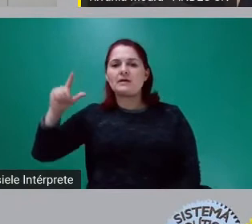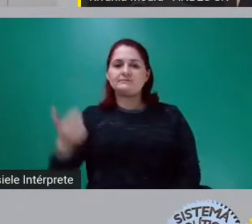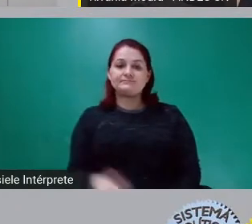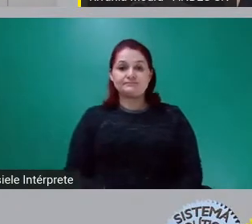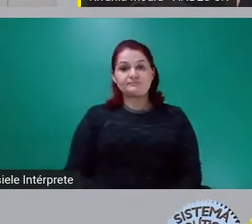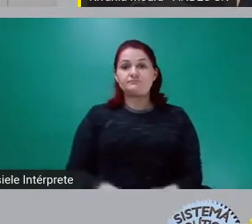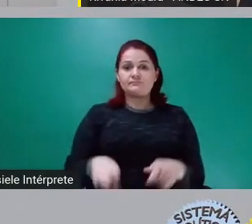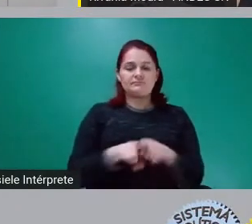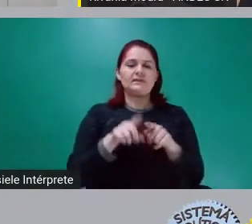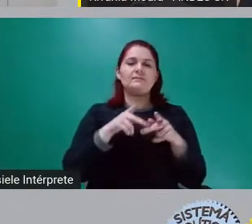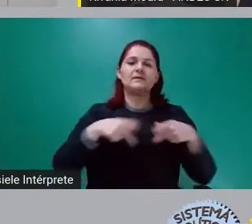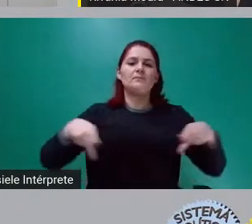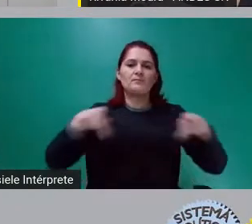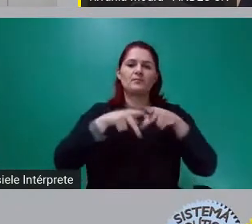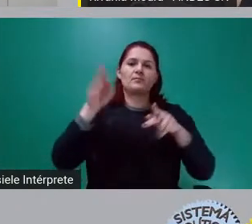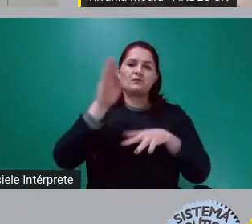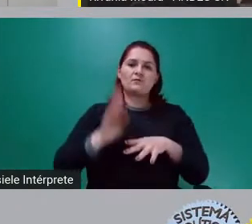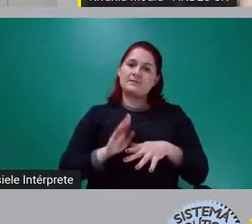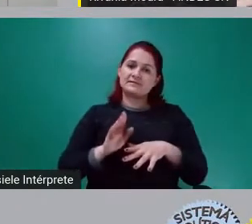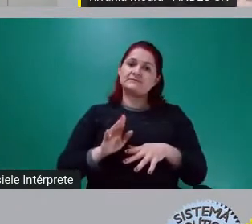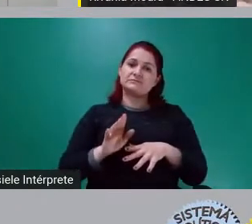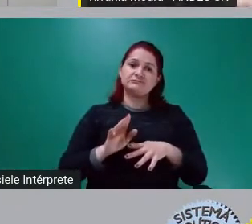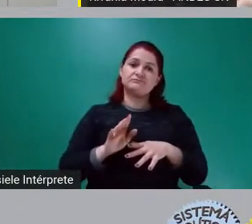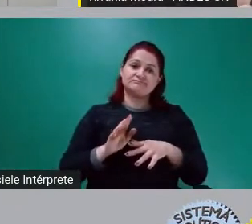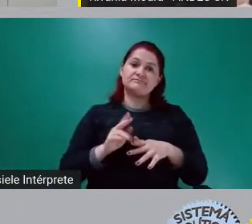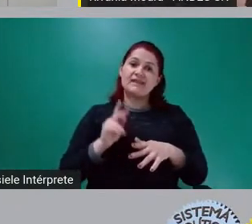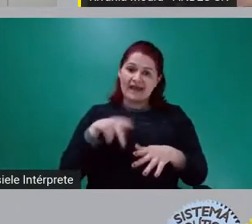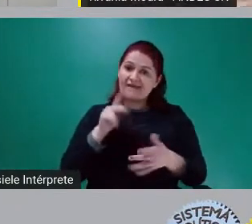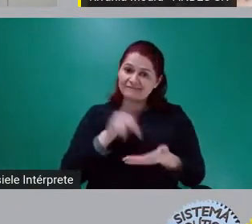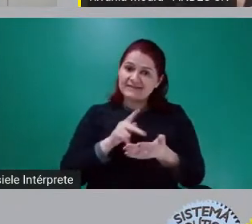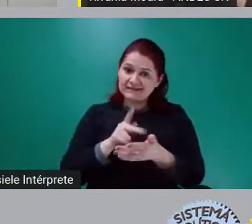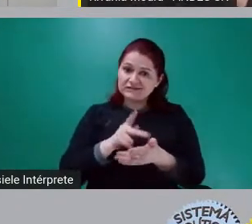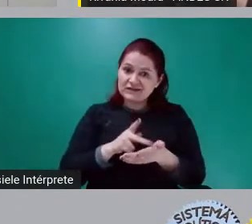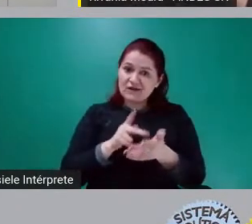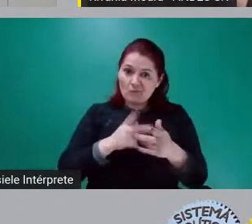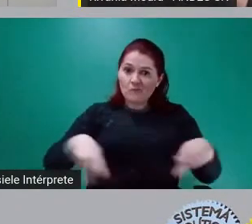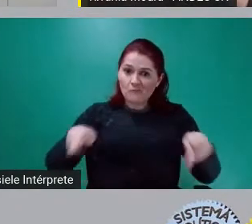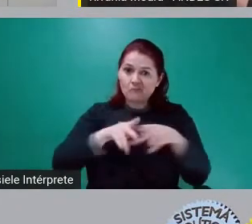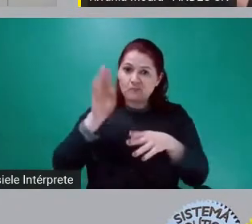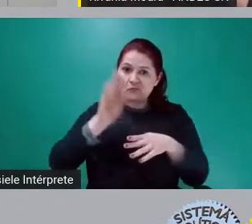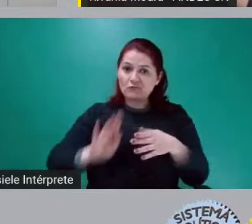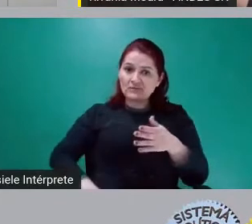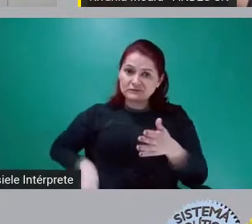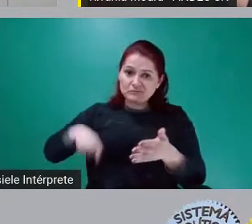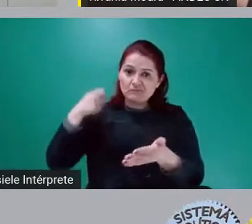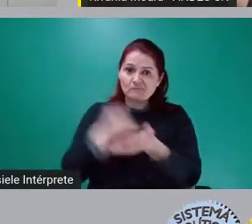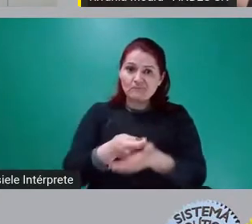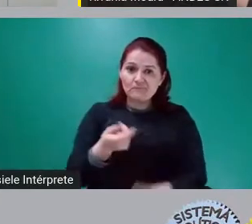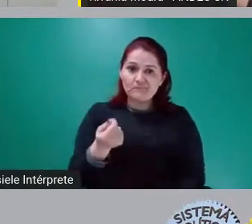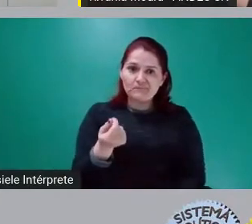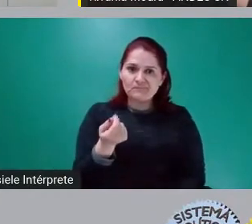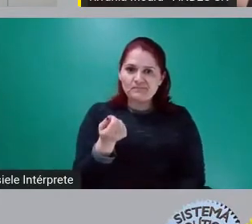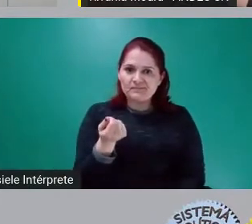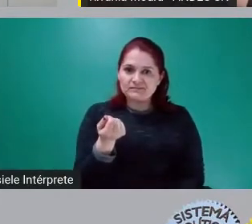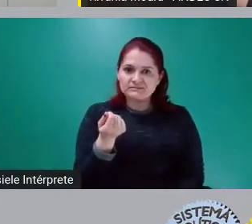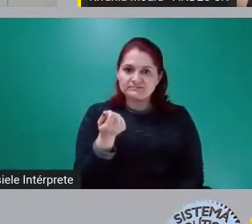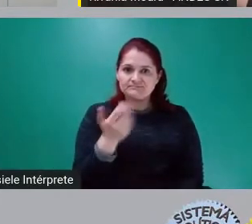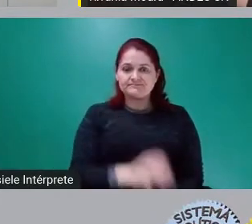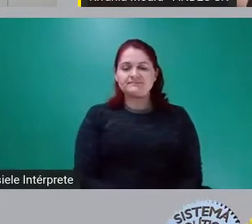paga a conta. Em poucas palavras, é esta política. E ela representa um